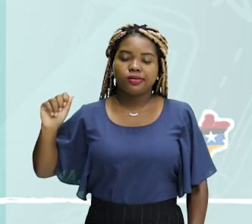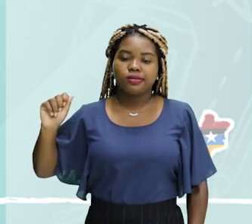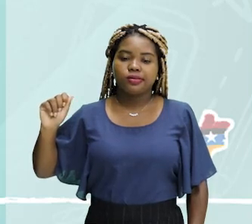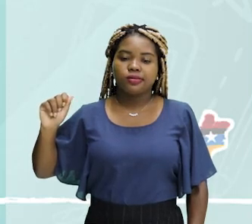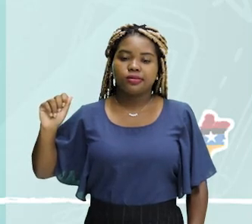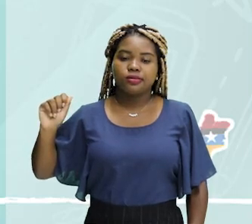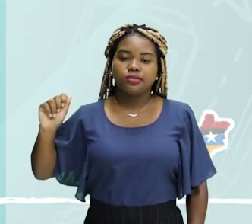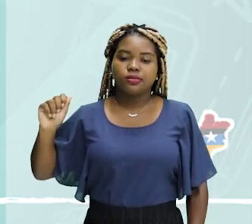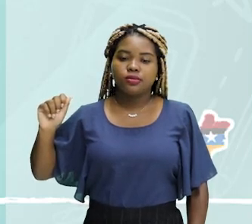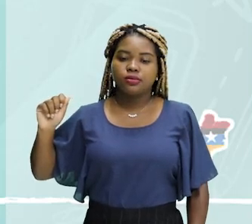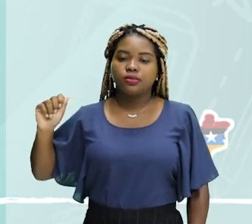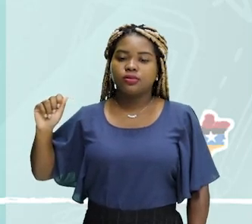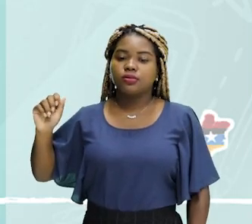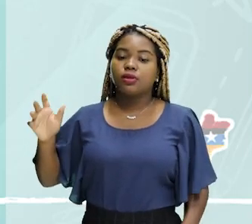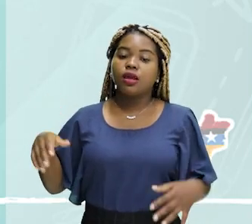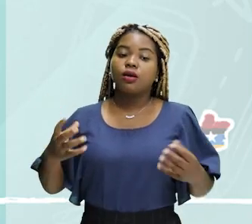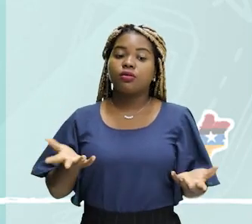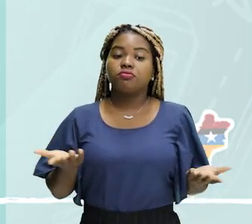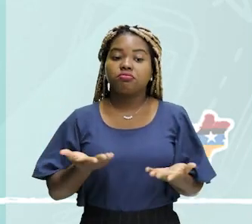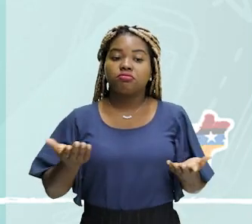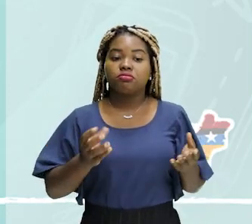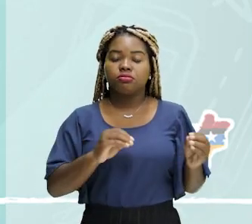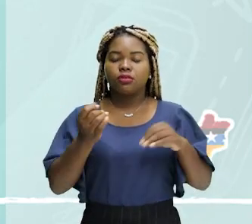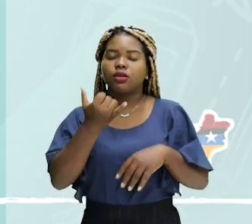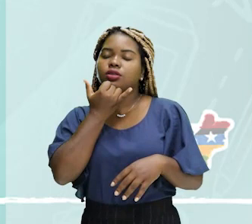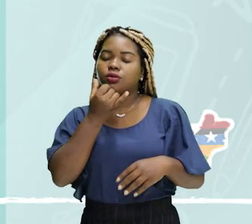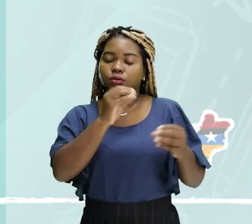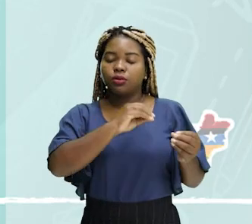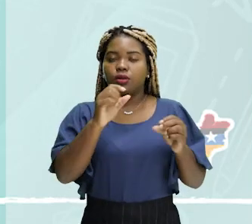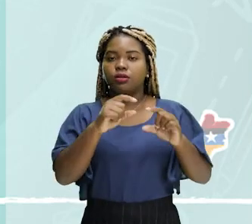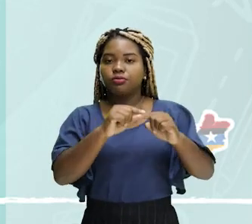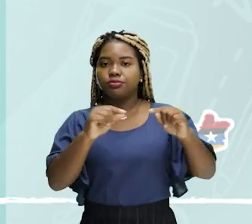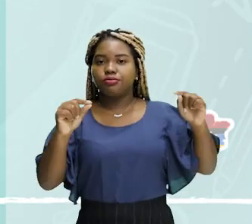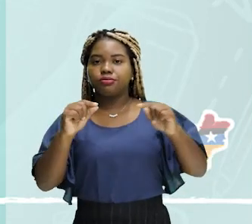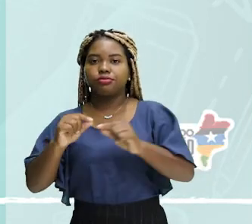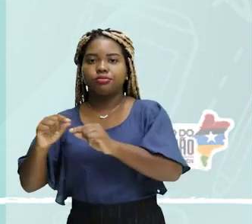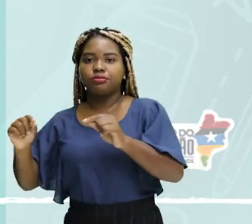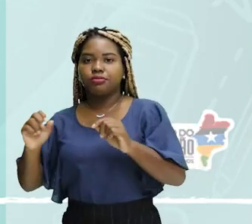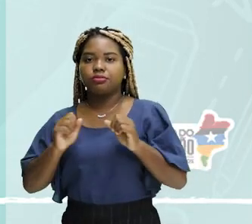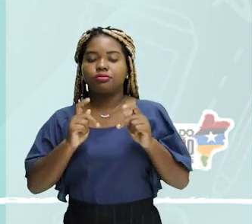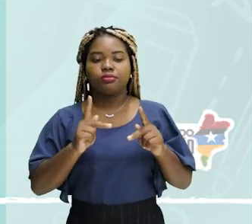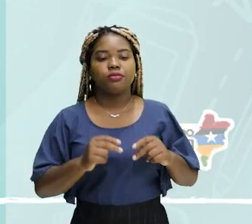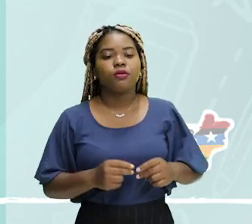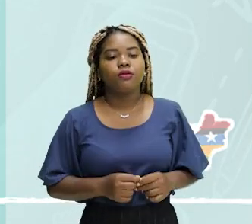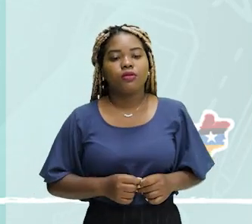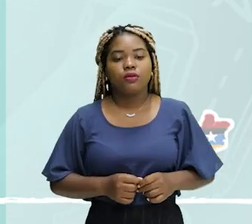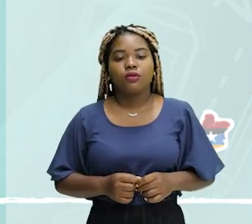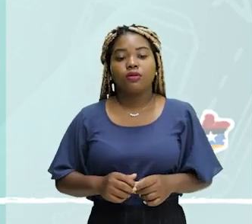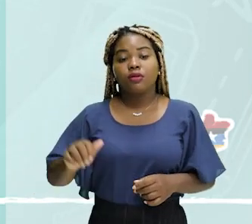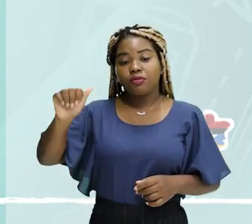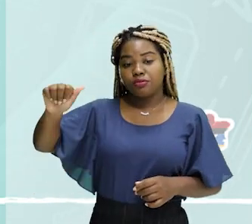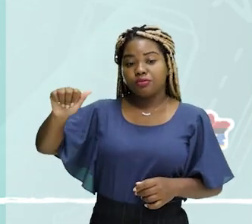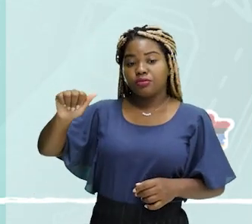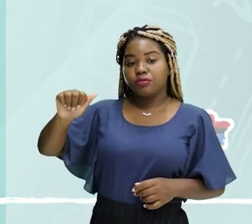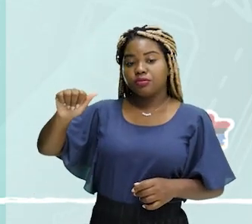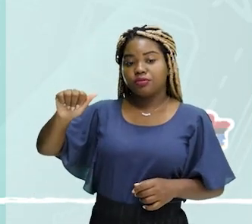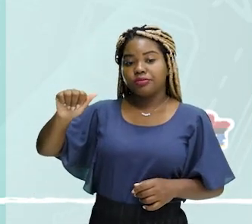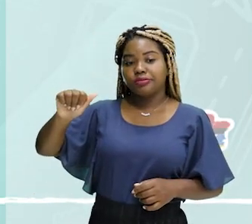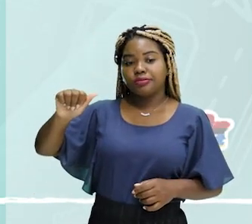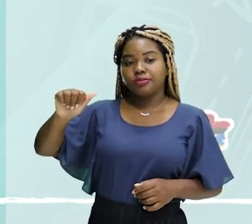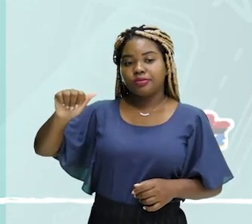-lo por nós. Aí nós vamos completar. Olha só. Será que cabe objeto e mesmos? Olha,